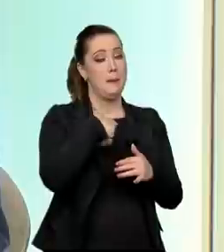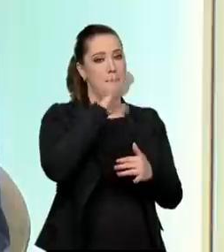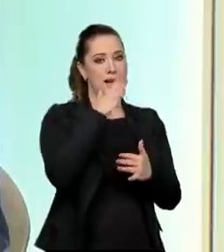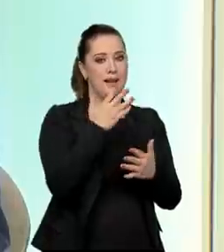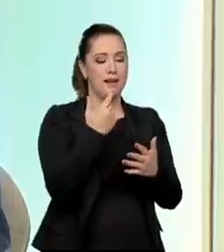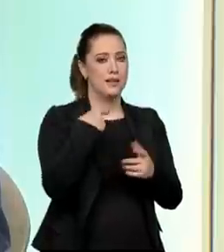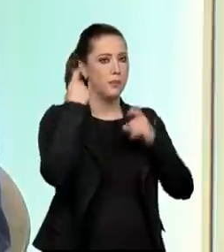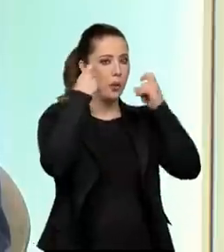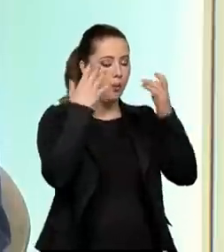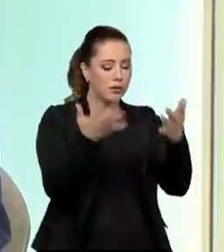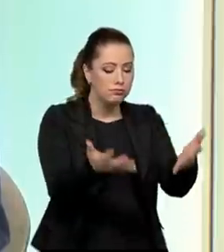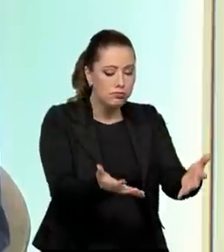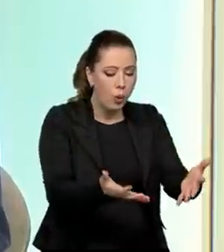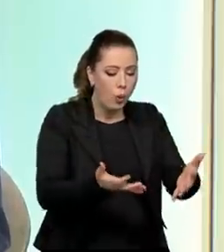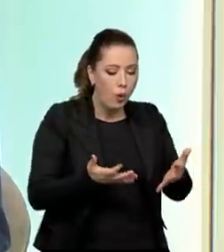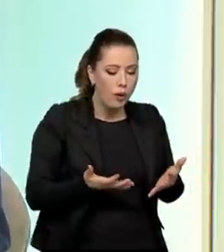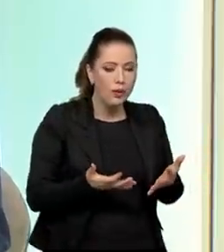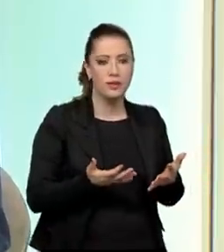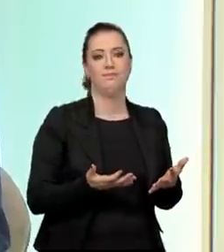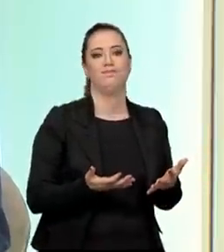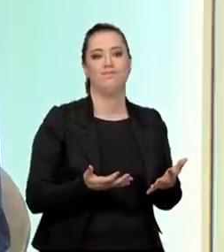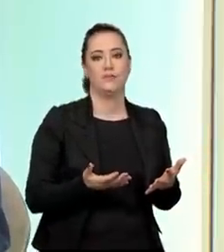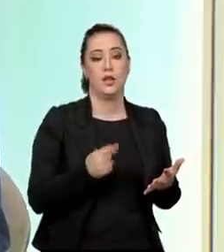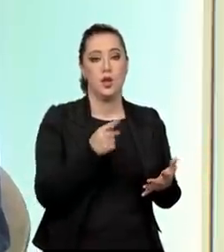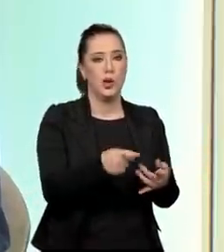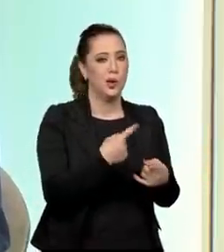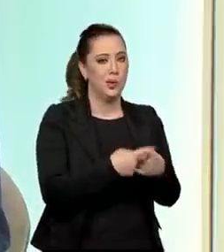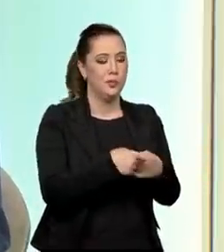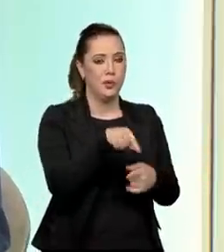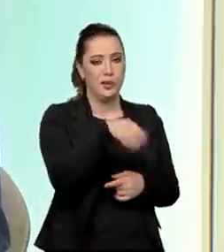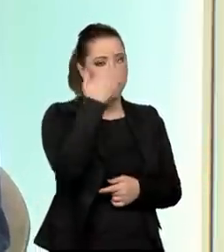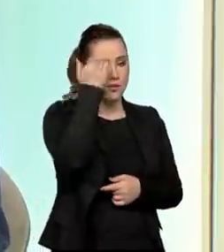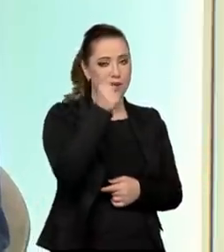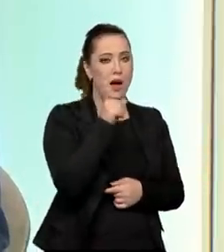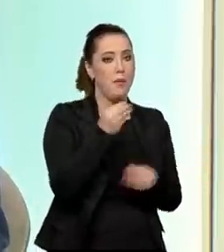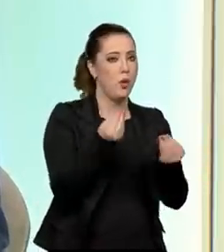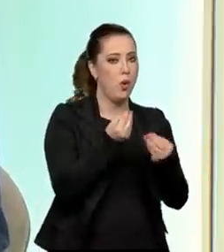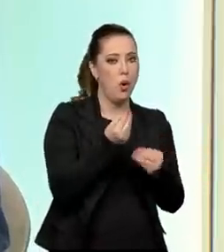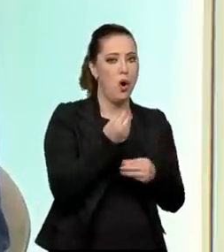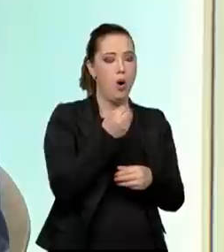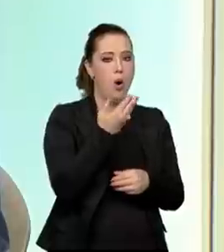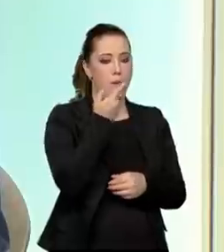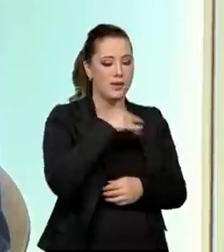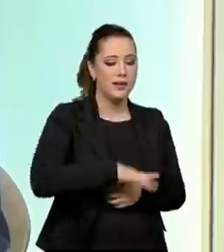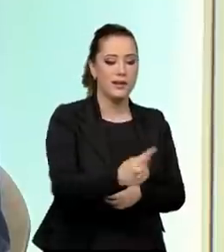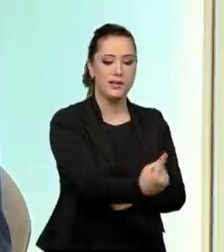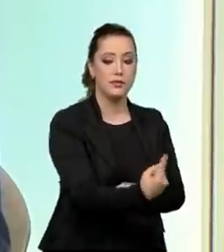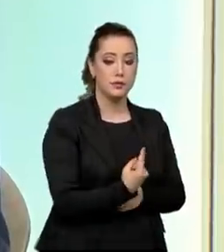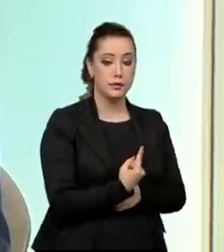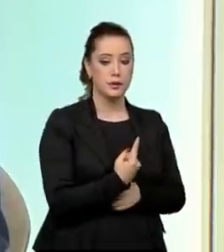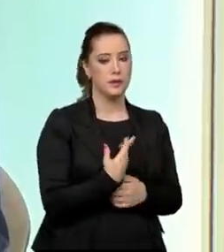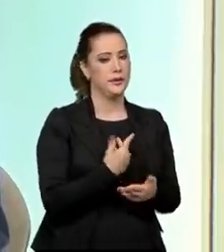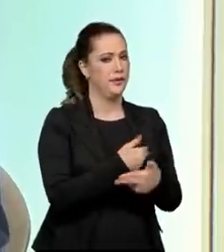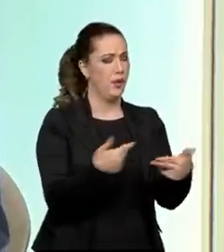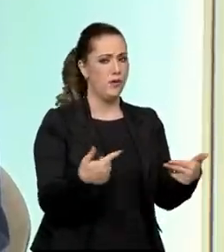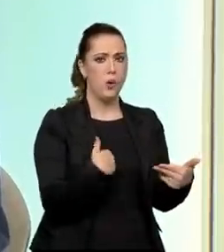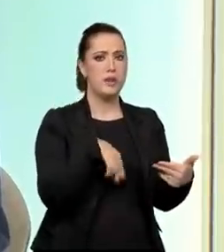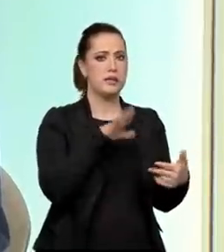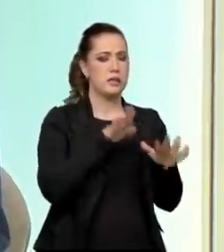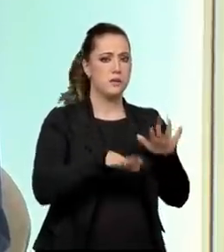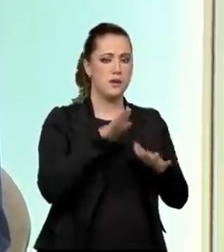psicossocial dessas crianças. Porque a gente não sabe como elas virão. Isso envolve questões nutricionais, até nutricionais,